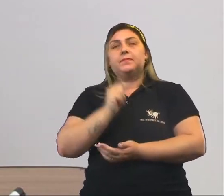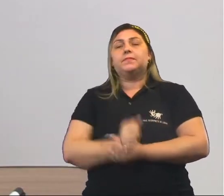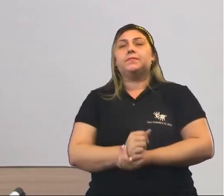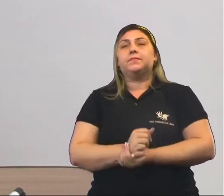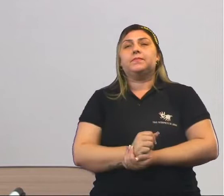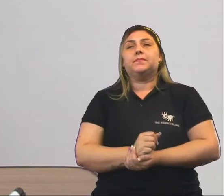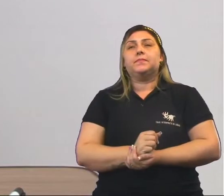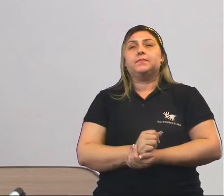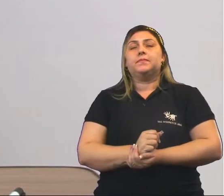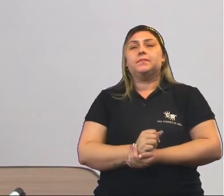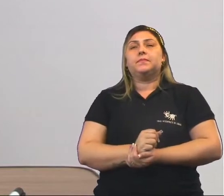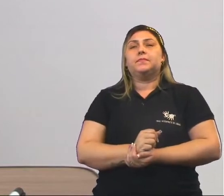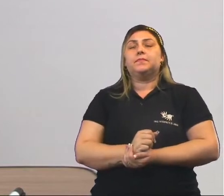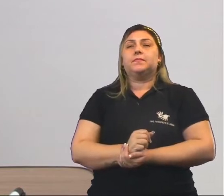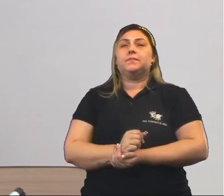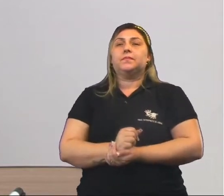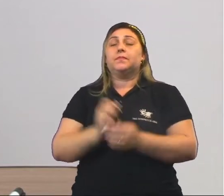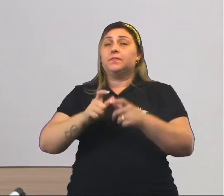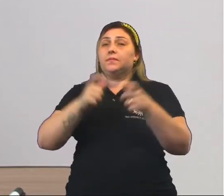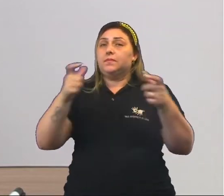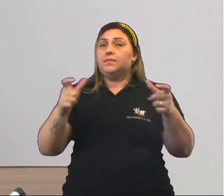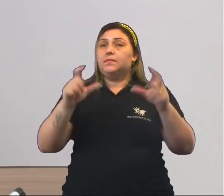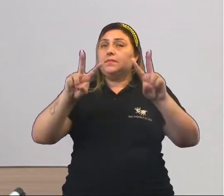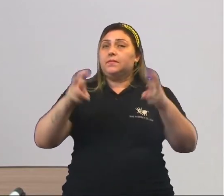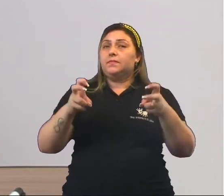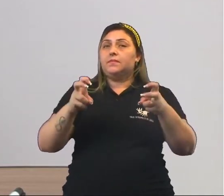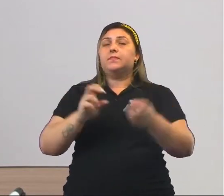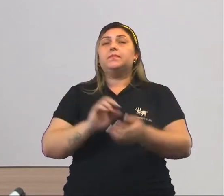mais complexo e abrangente aí.